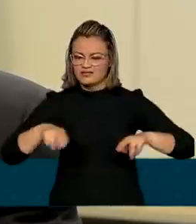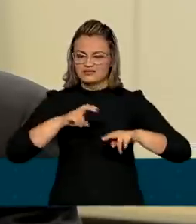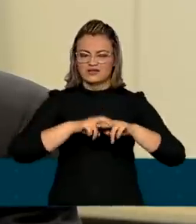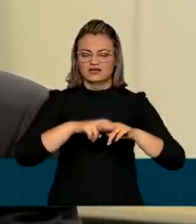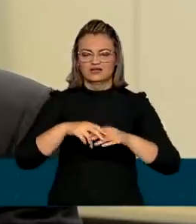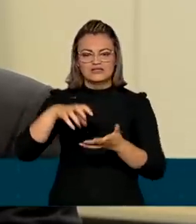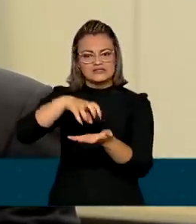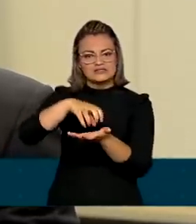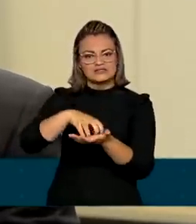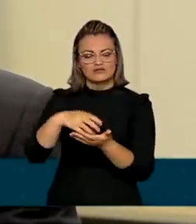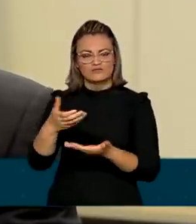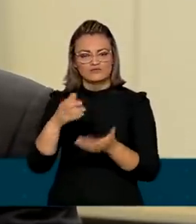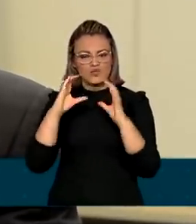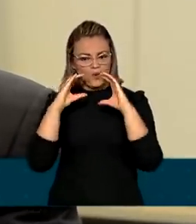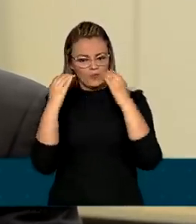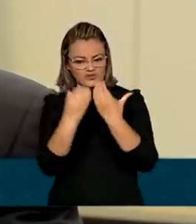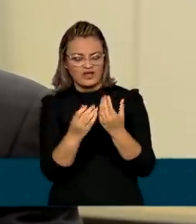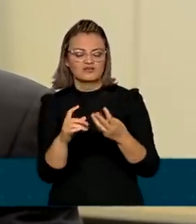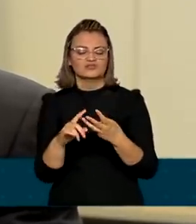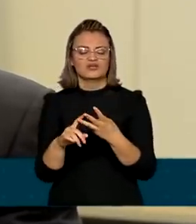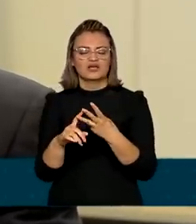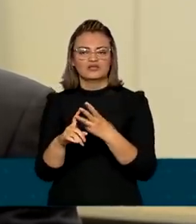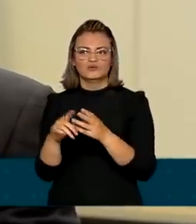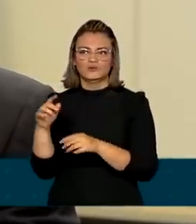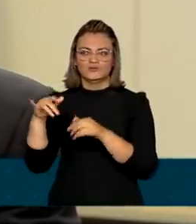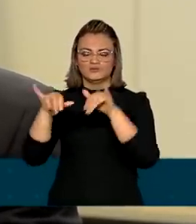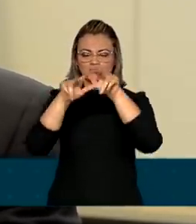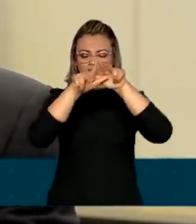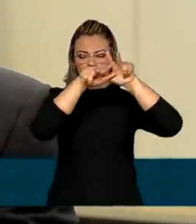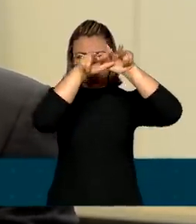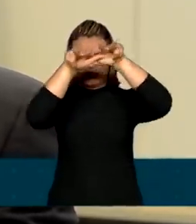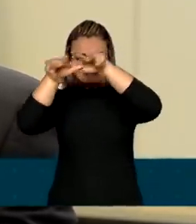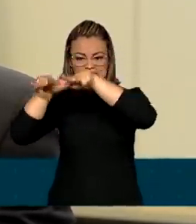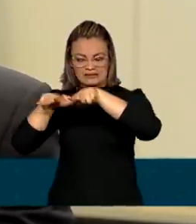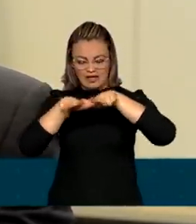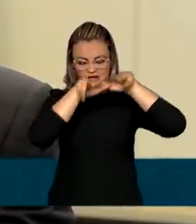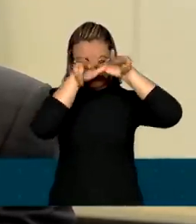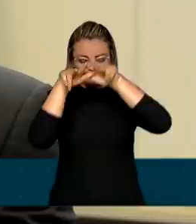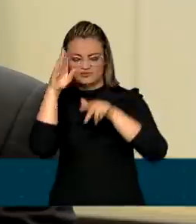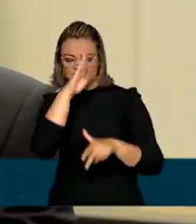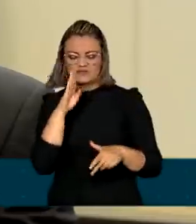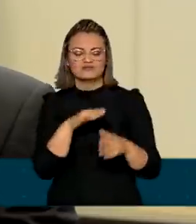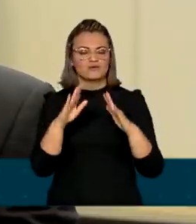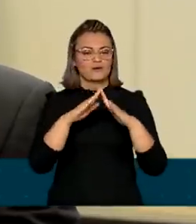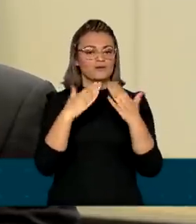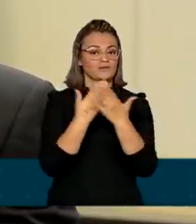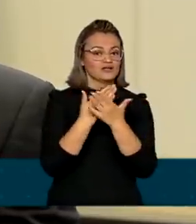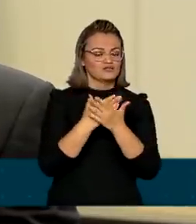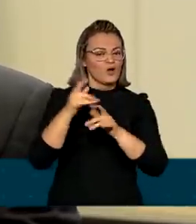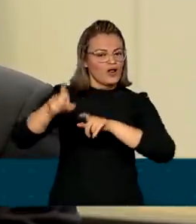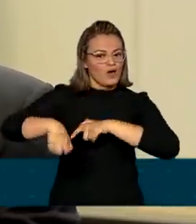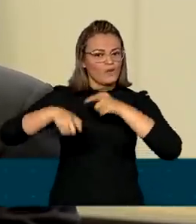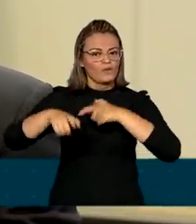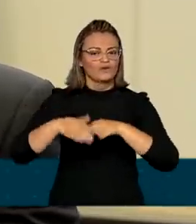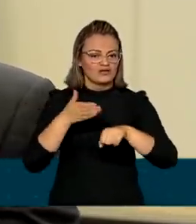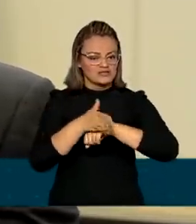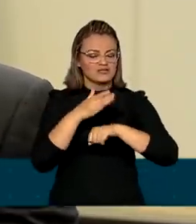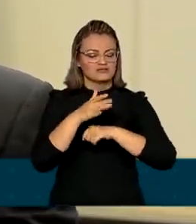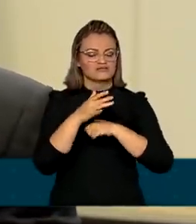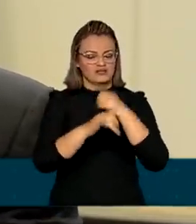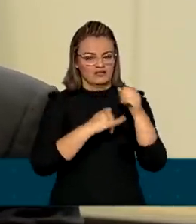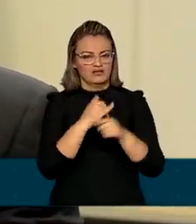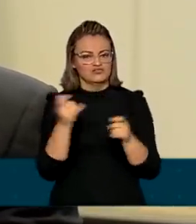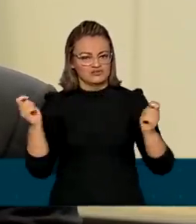comunitários, também temos usado o nosso satélite brasileiro para colocar a internet em escolas rurais e em locais onde